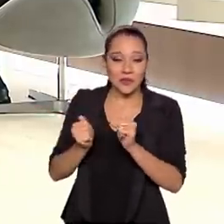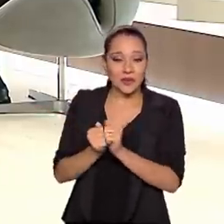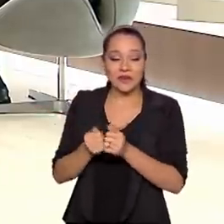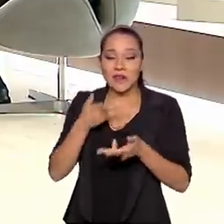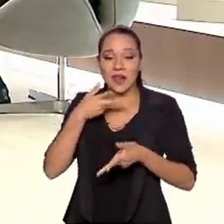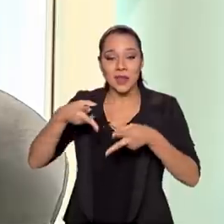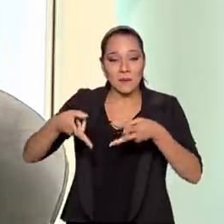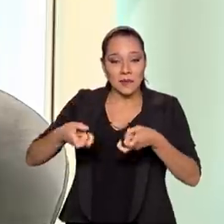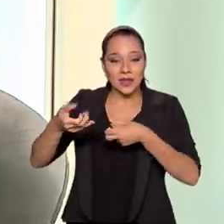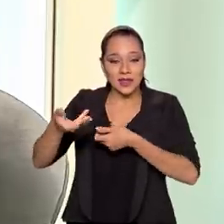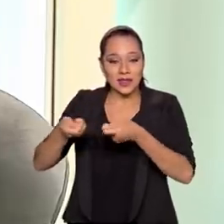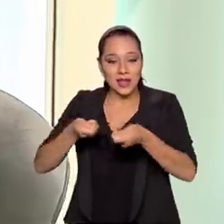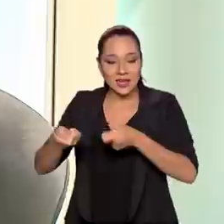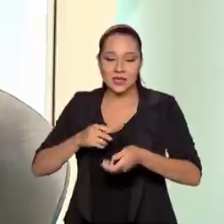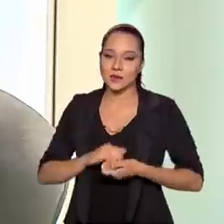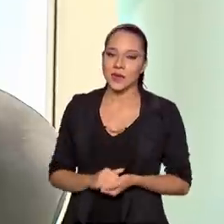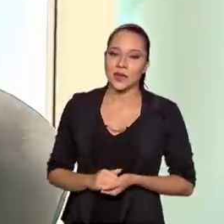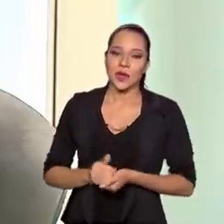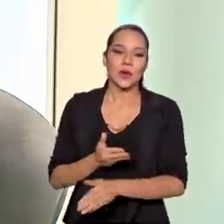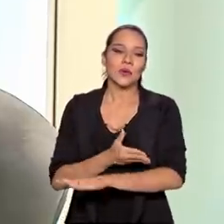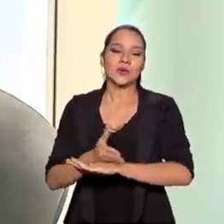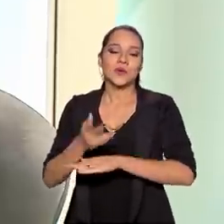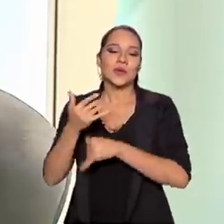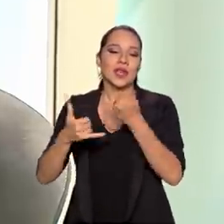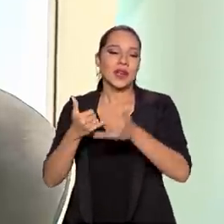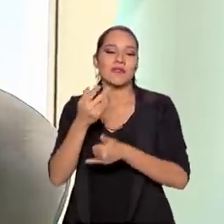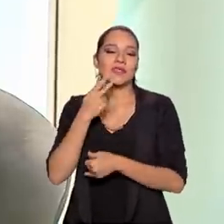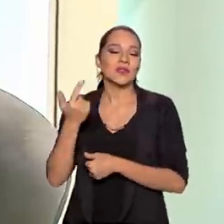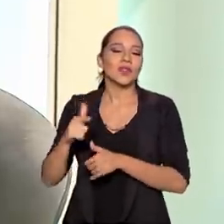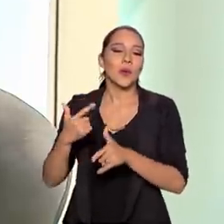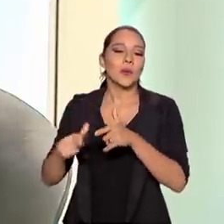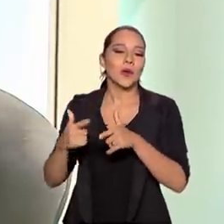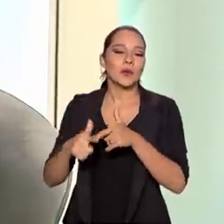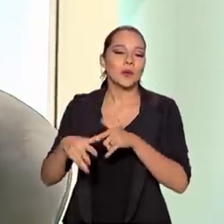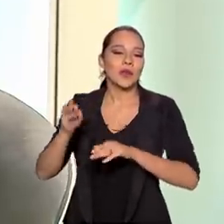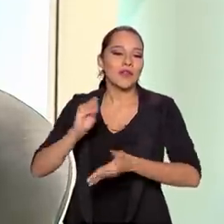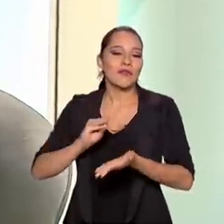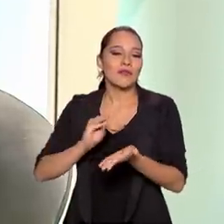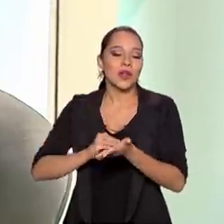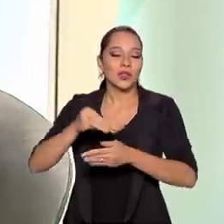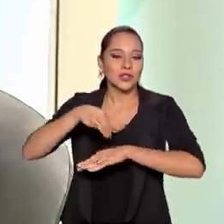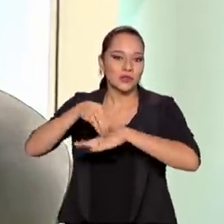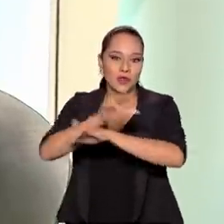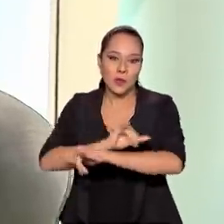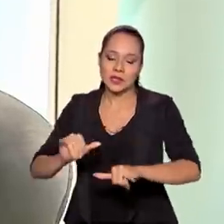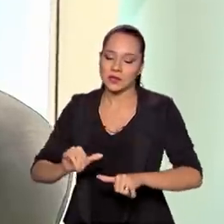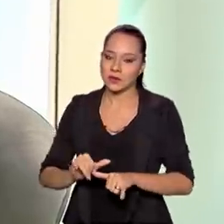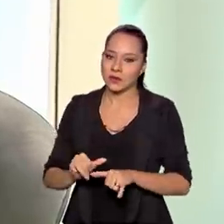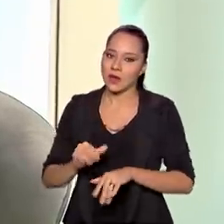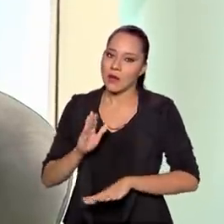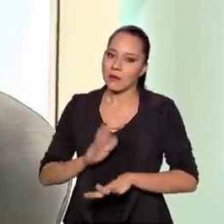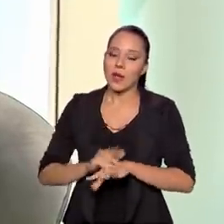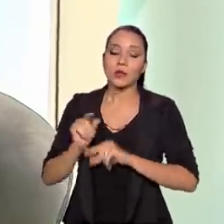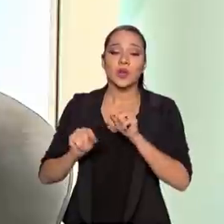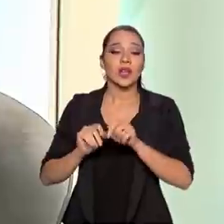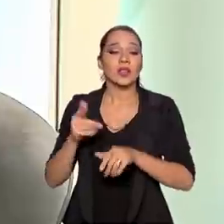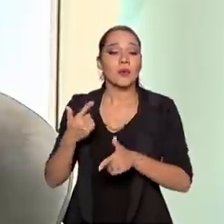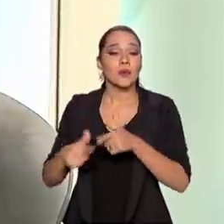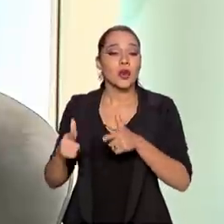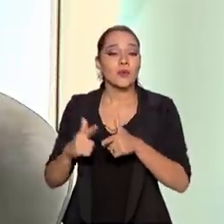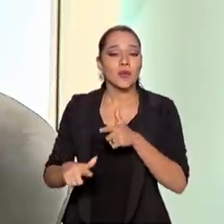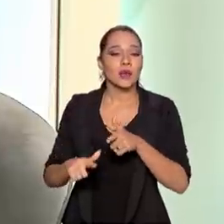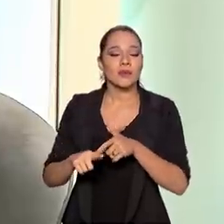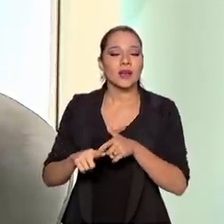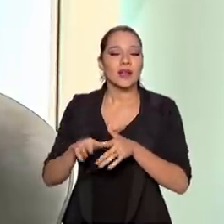mineração. E eu costumo brincar com o senhor, a mineração não tem o problema da desinformação. Muito mais do que isso, ela sofre do problema